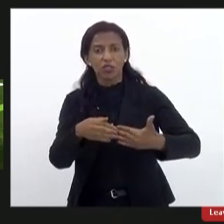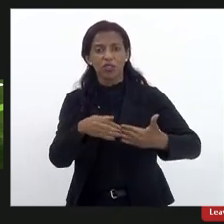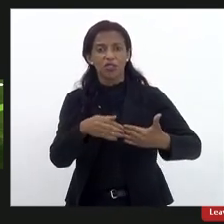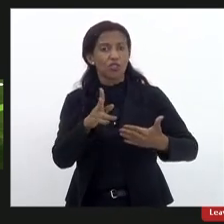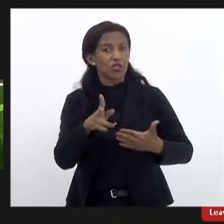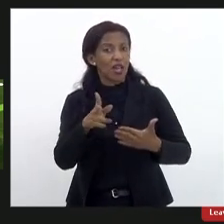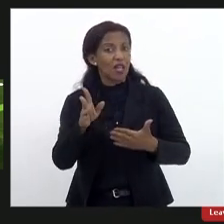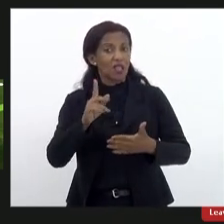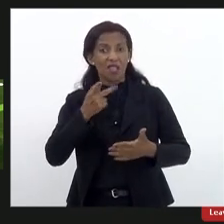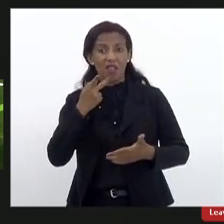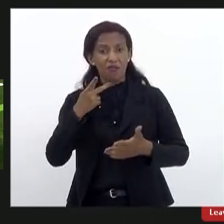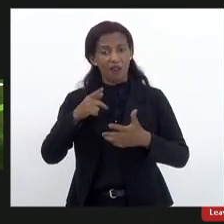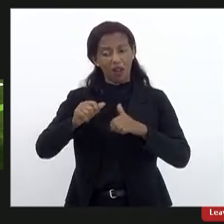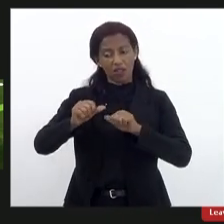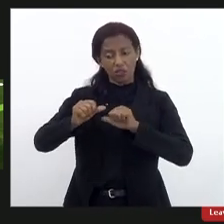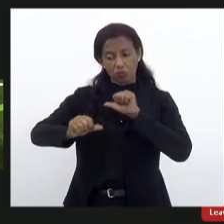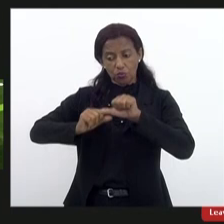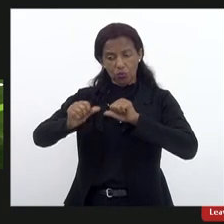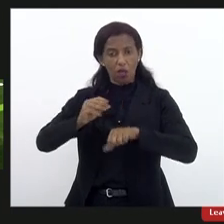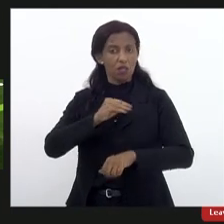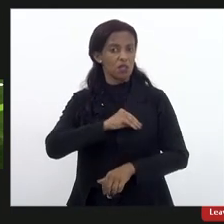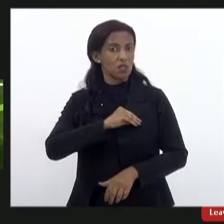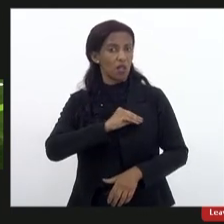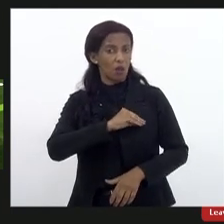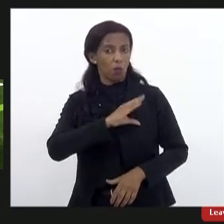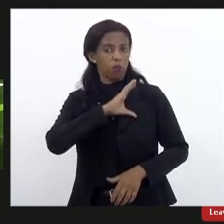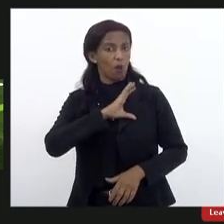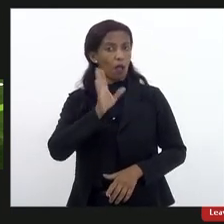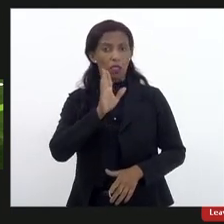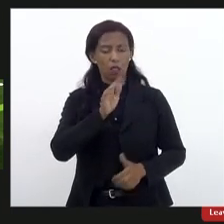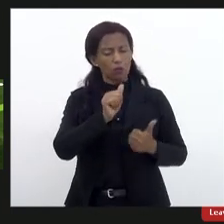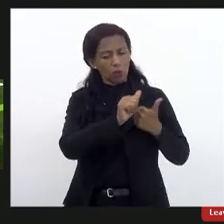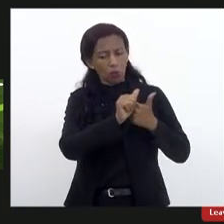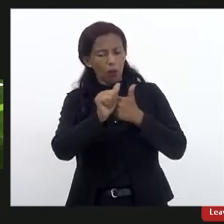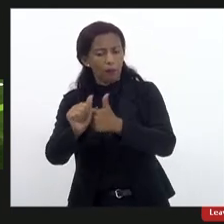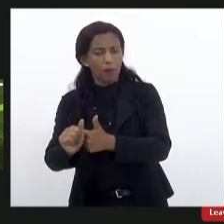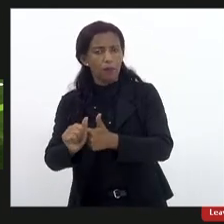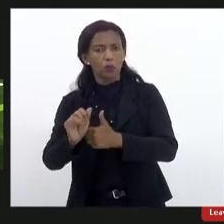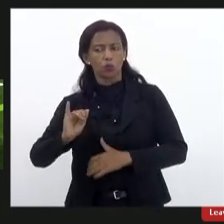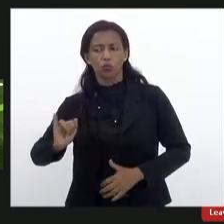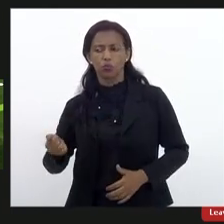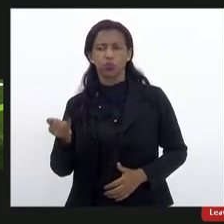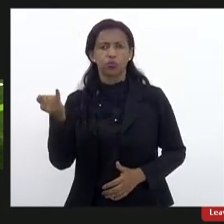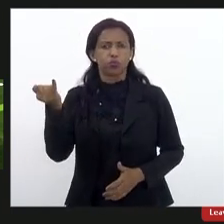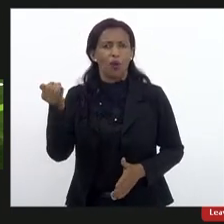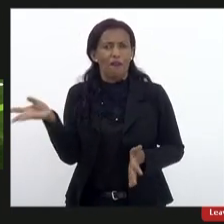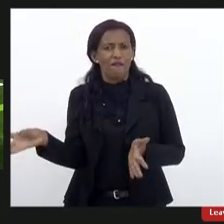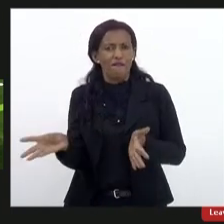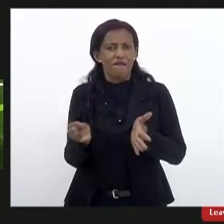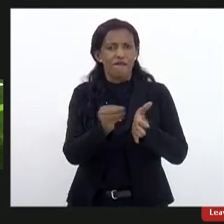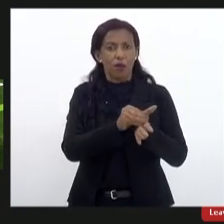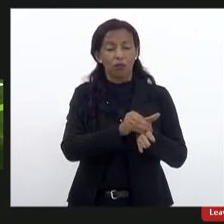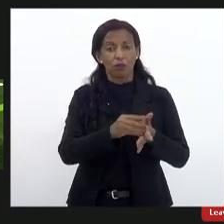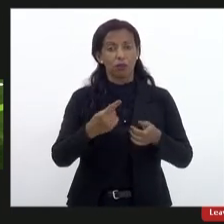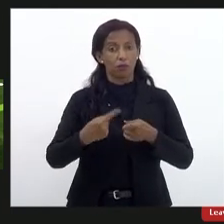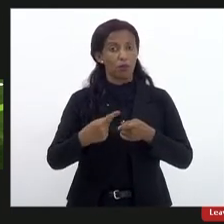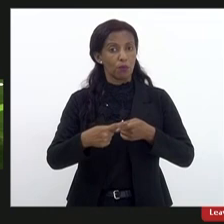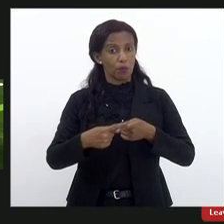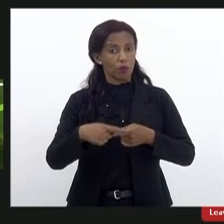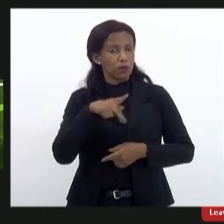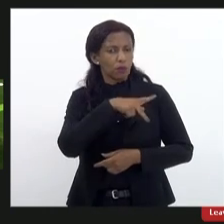reajuste salarial, seria mesmo o acompanhamento da inflação. São profissionais que têm se